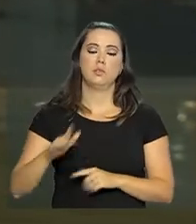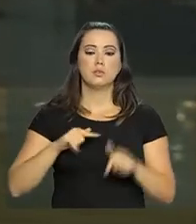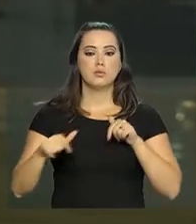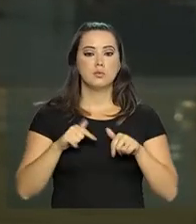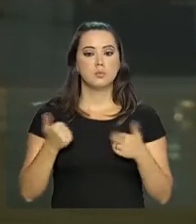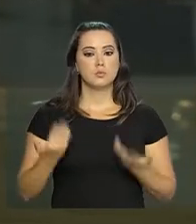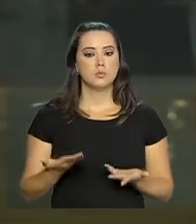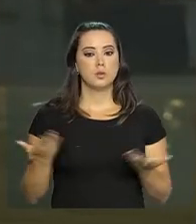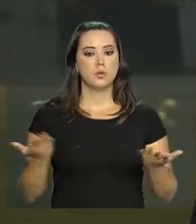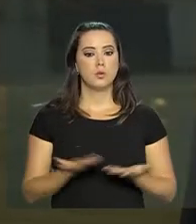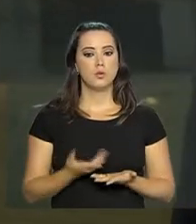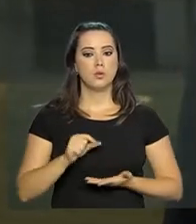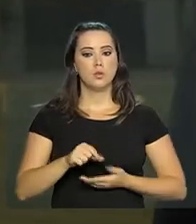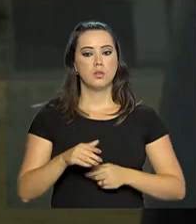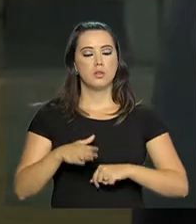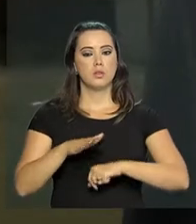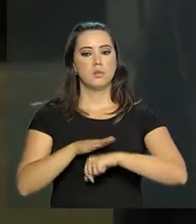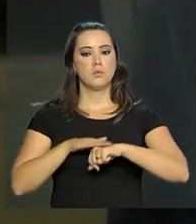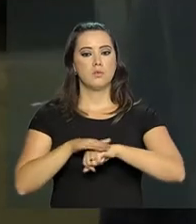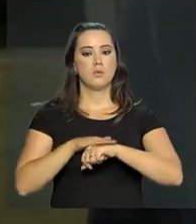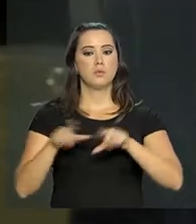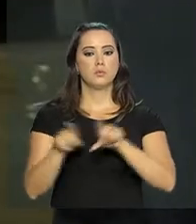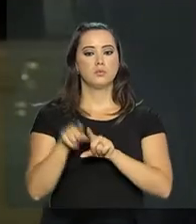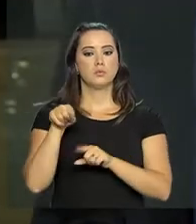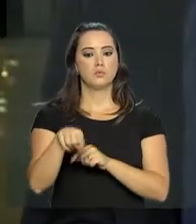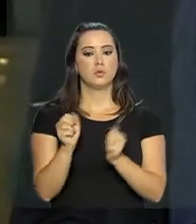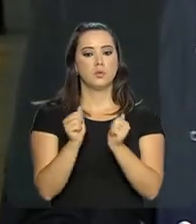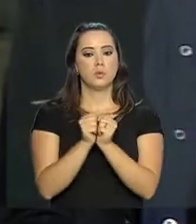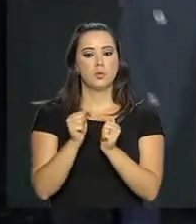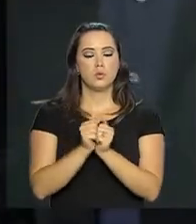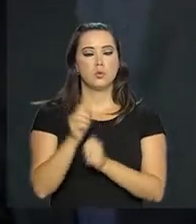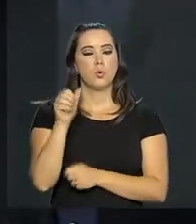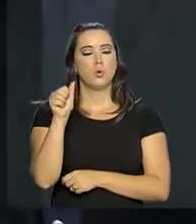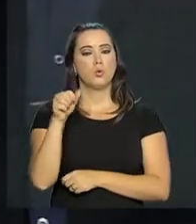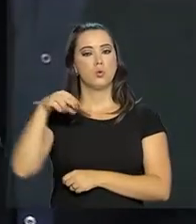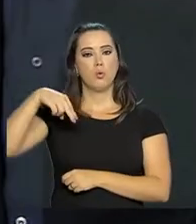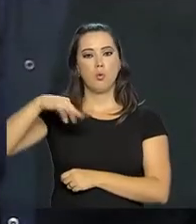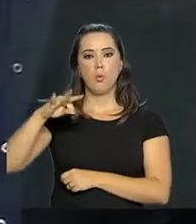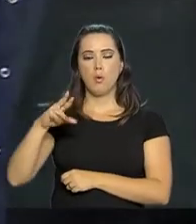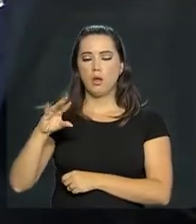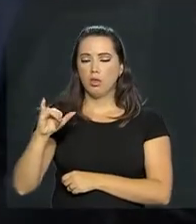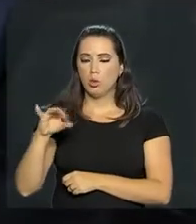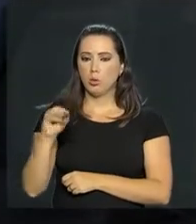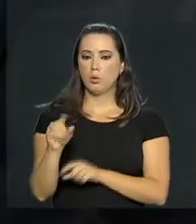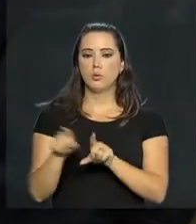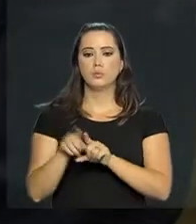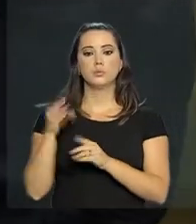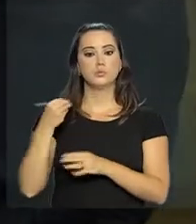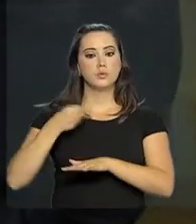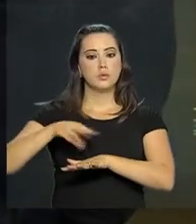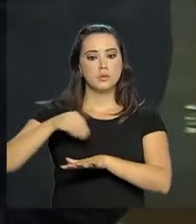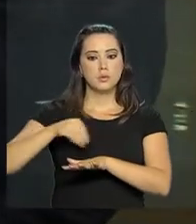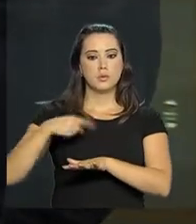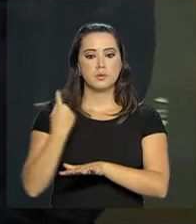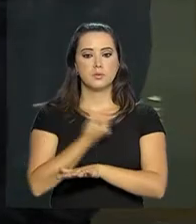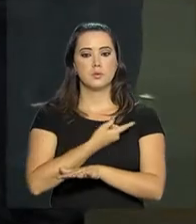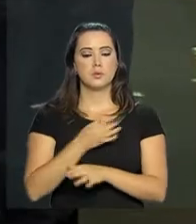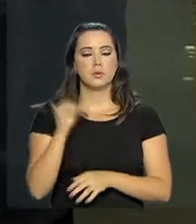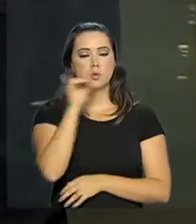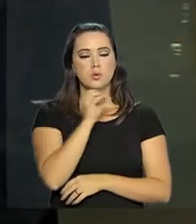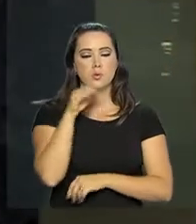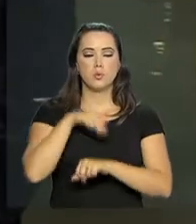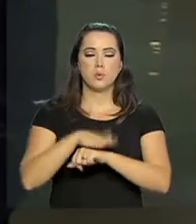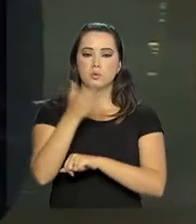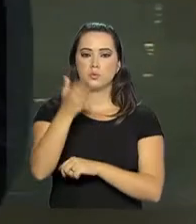converso agora aqui no Palácio do Planalto com Antônio Mendonça Júnior, lá do Ministério, que vai trazer mais informações para a gente. Antônio, boa